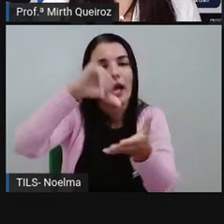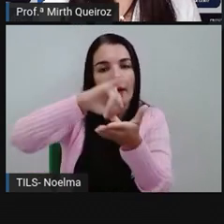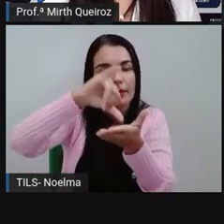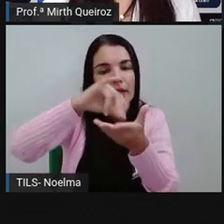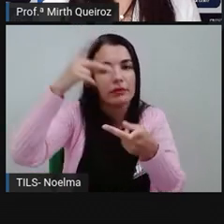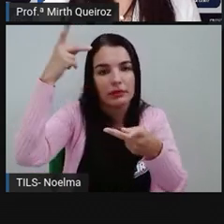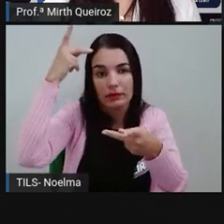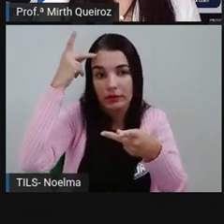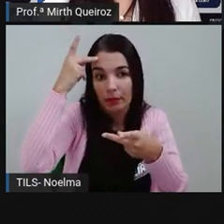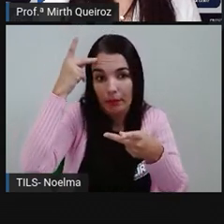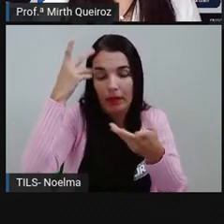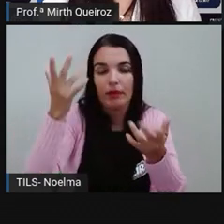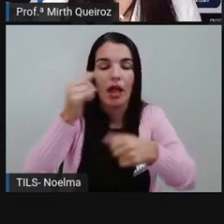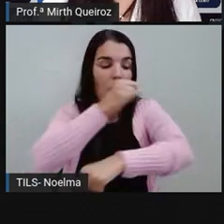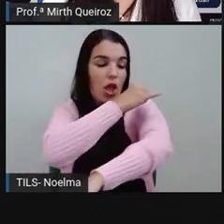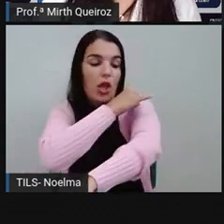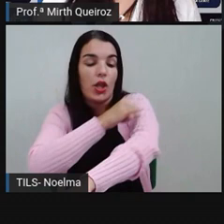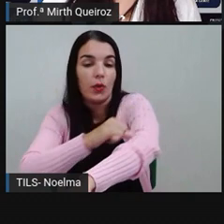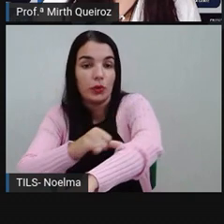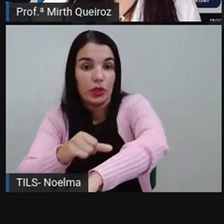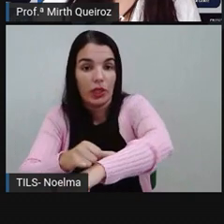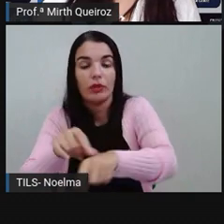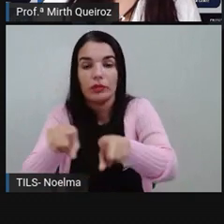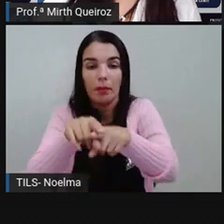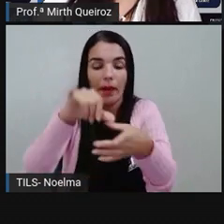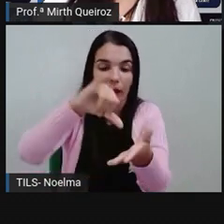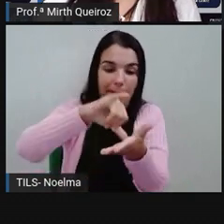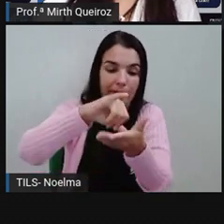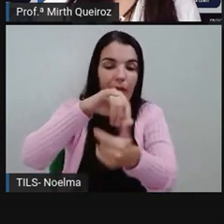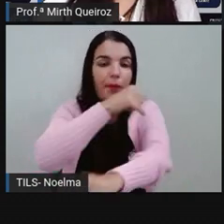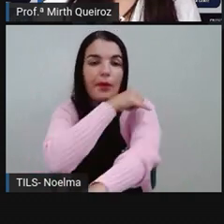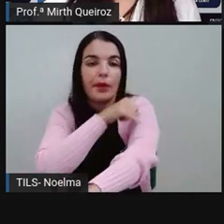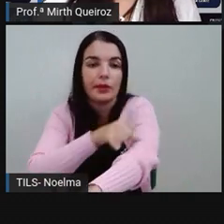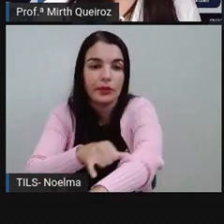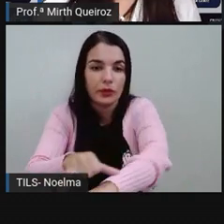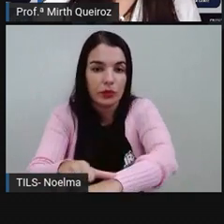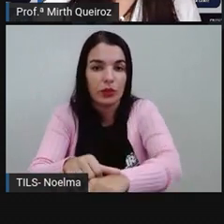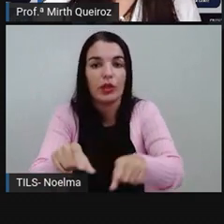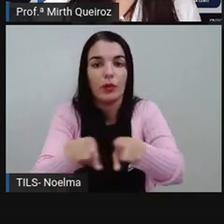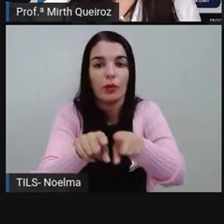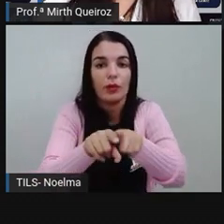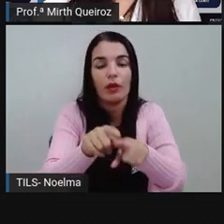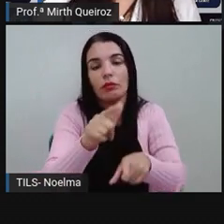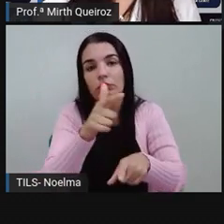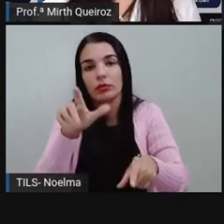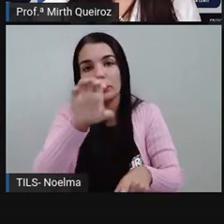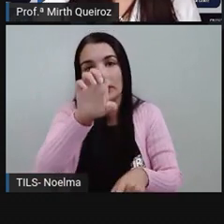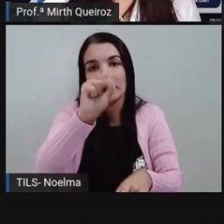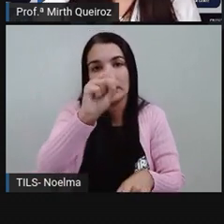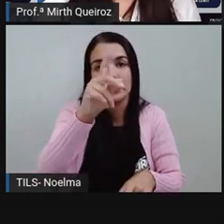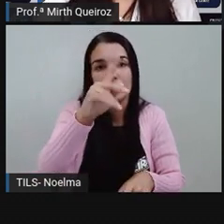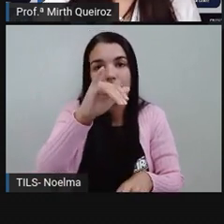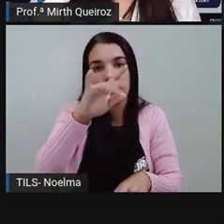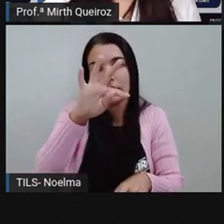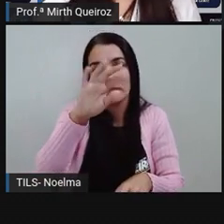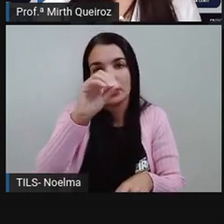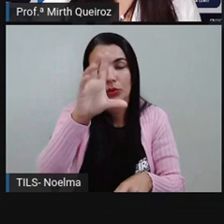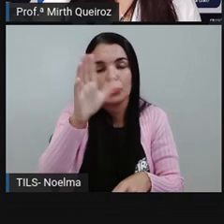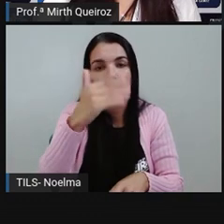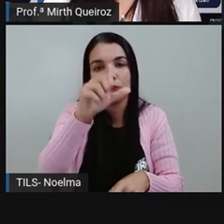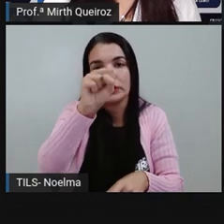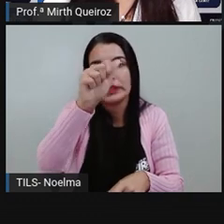Rio de Janeiro, capital Rio de Janeiro. E nós temos aí também Espírito Santo, que tem como capital Vitória.